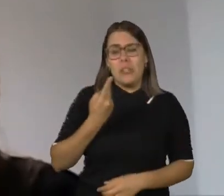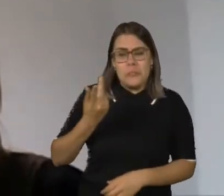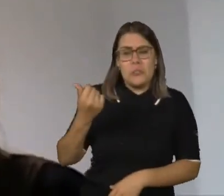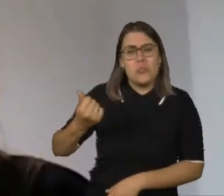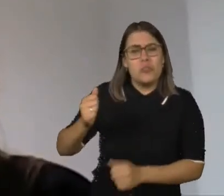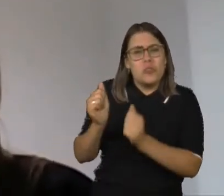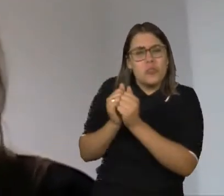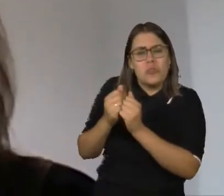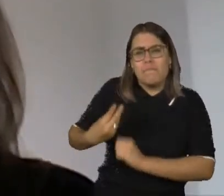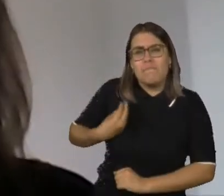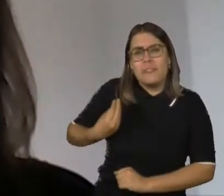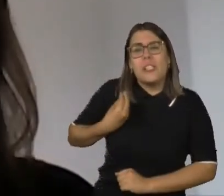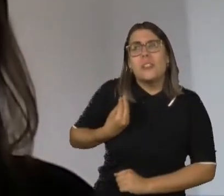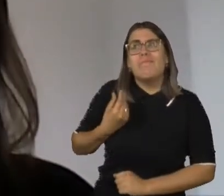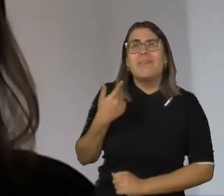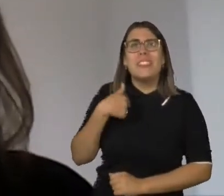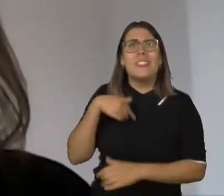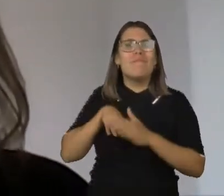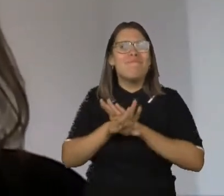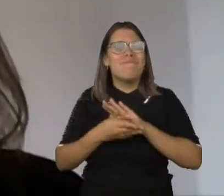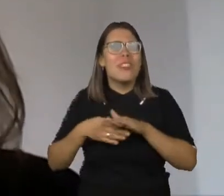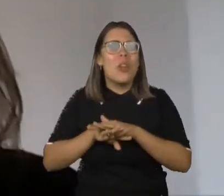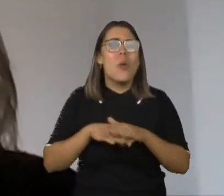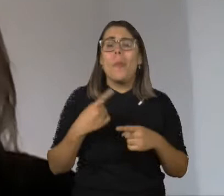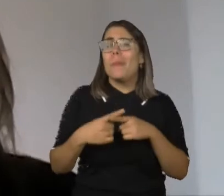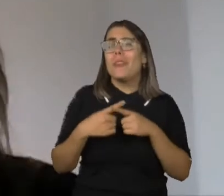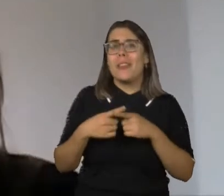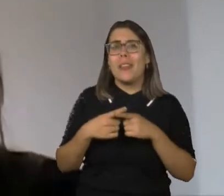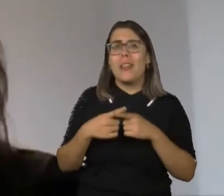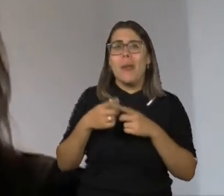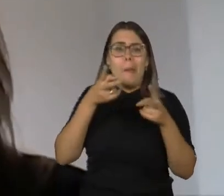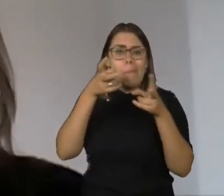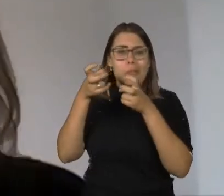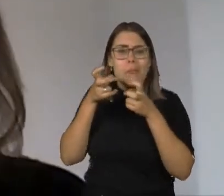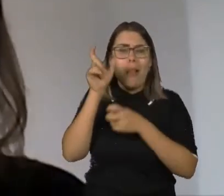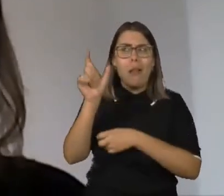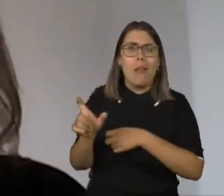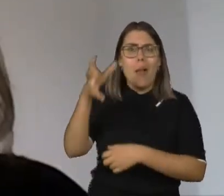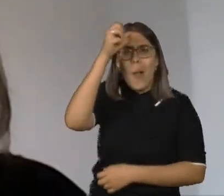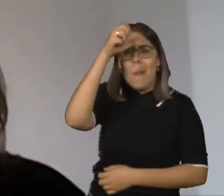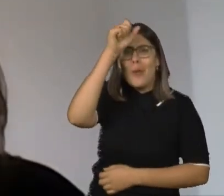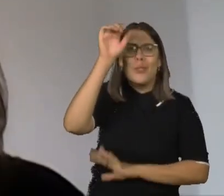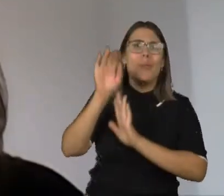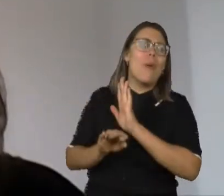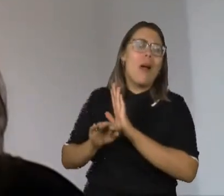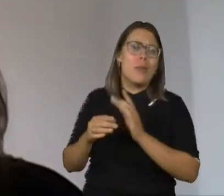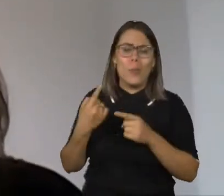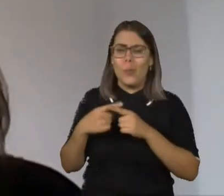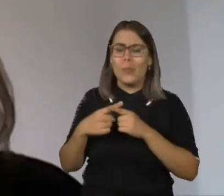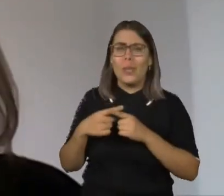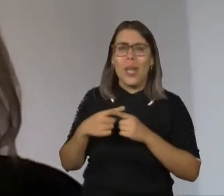eu me incomodei muito com expectativas baixas em relação ao aprendizado do Vinícius, do